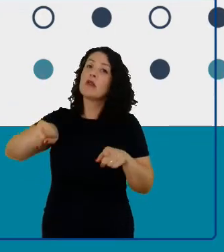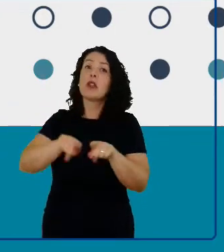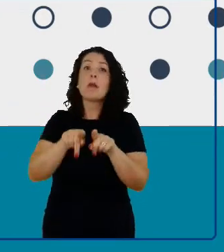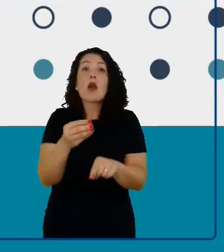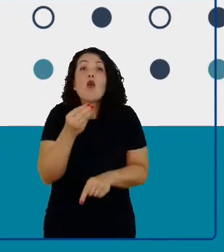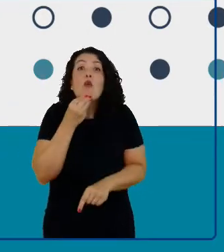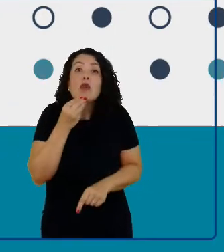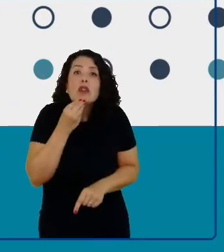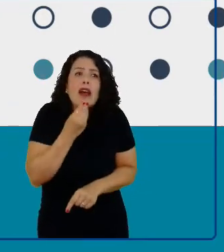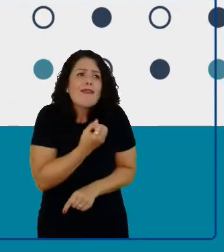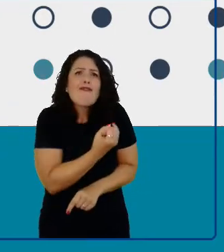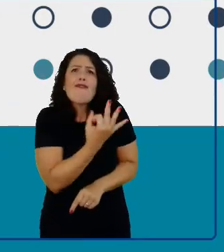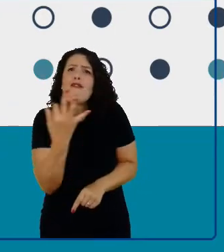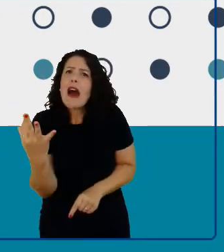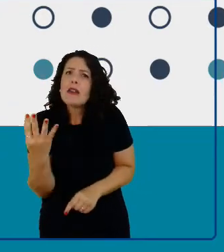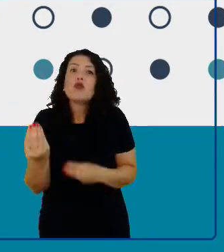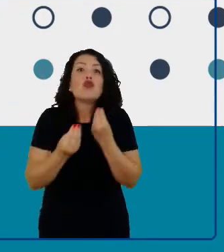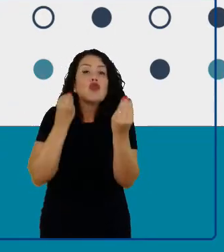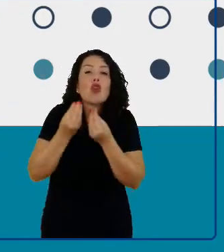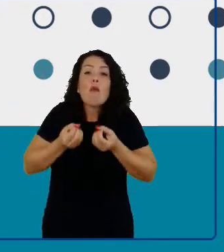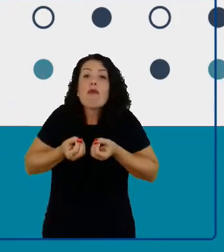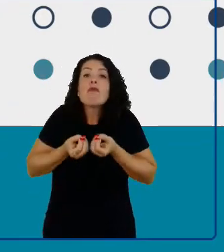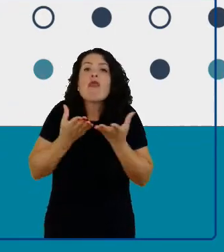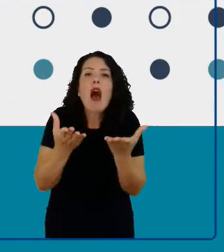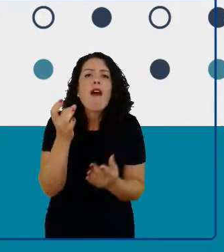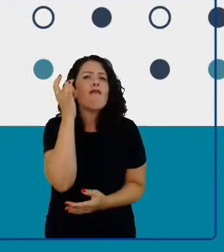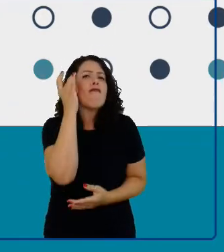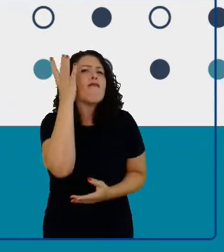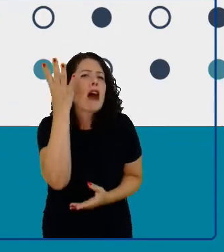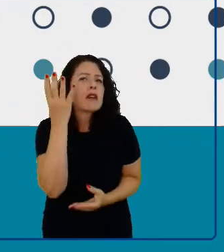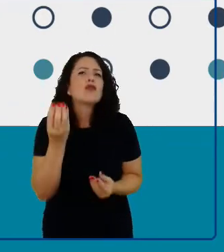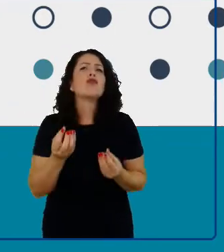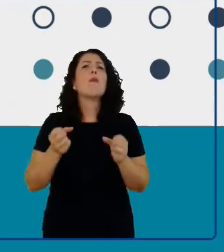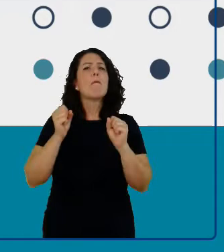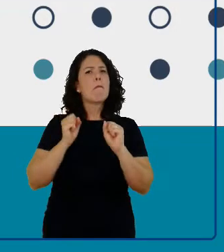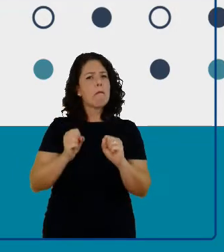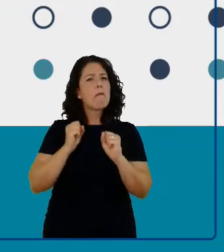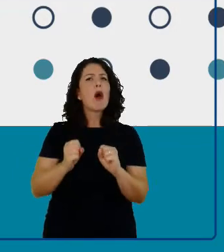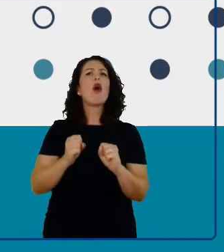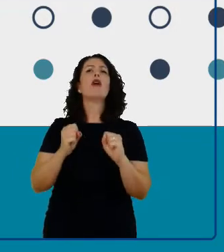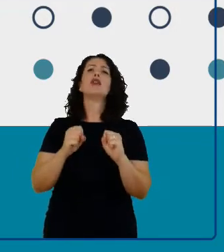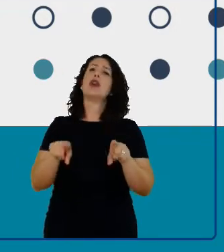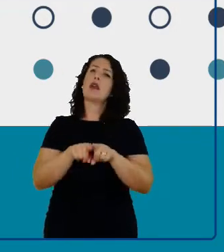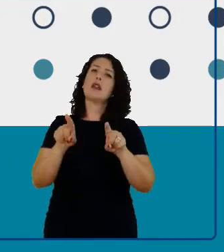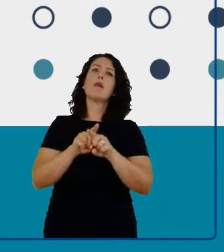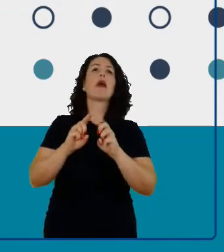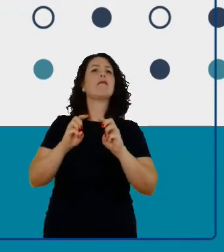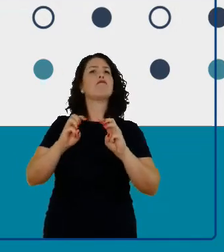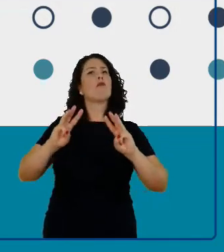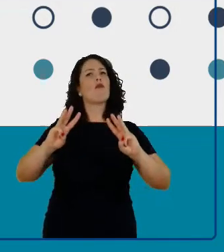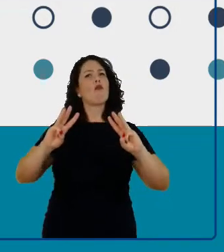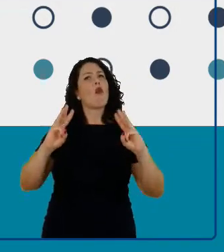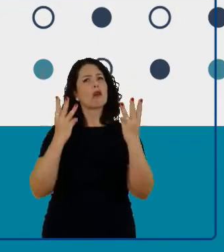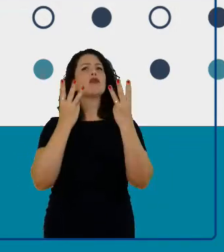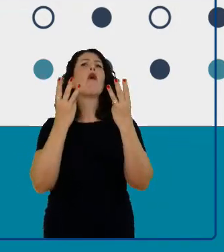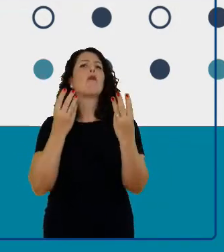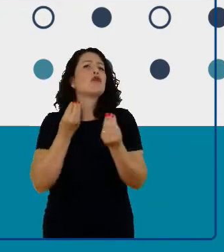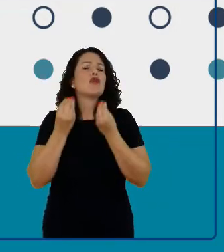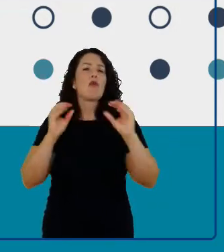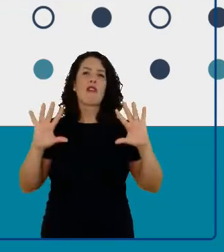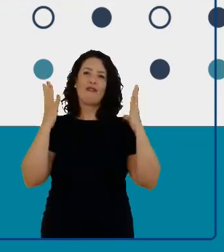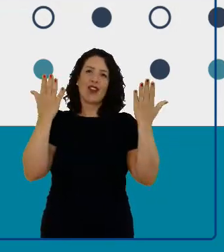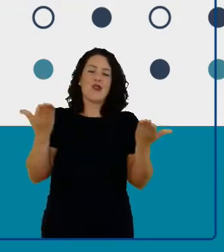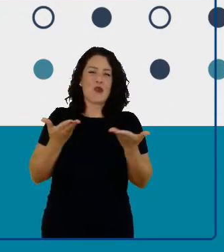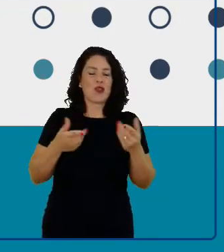facilitar e conectar como esse workshop, evento, hoje. Eu